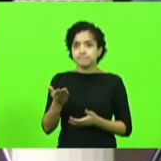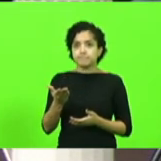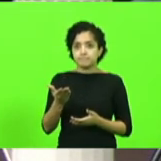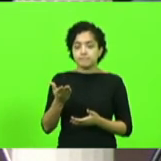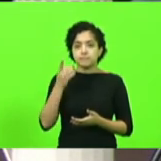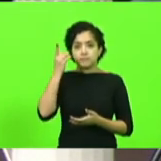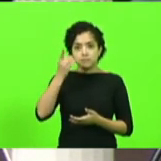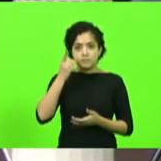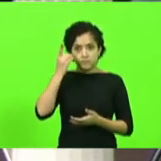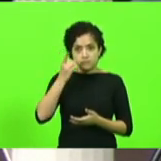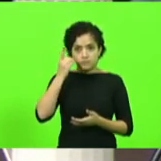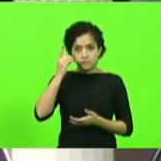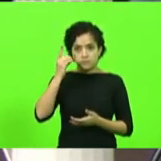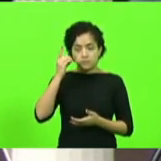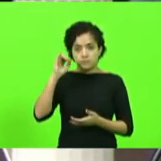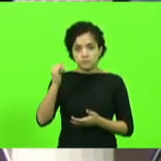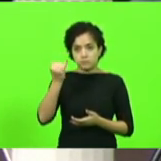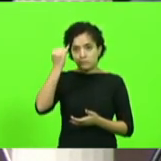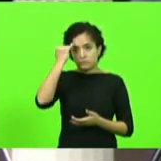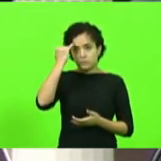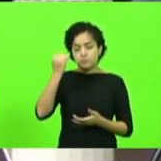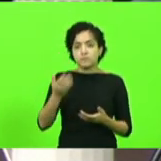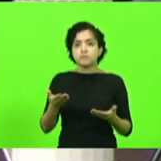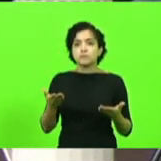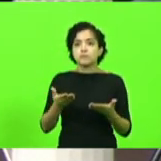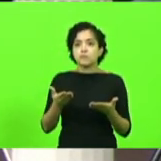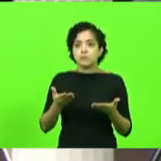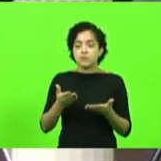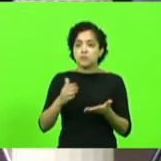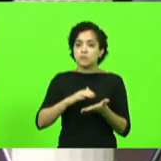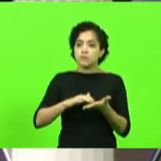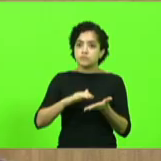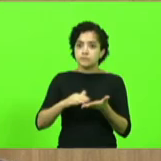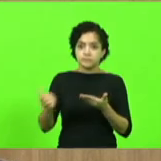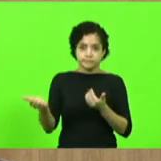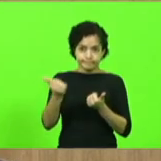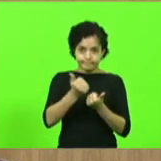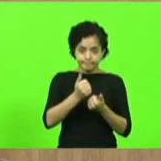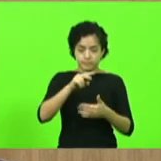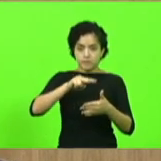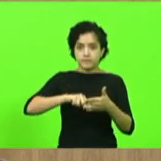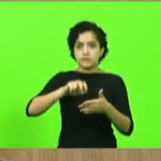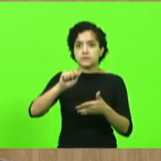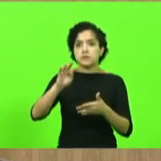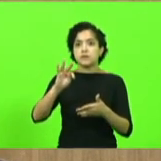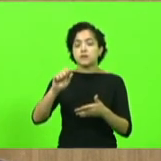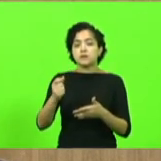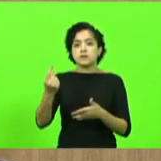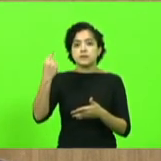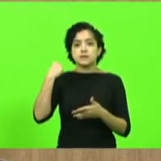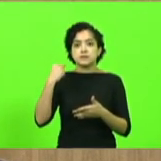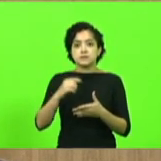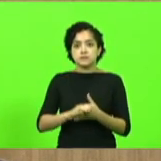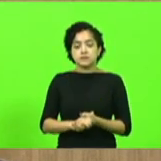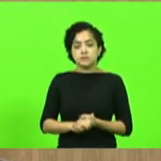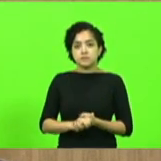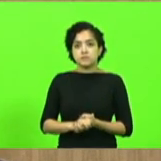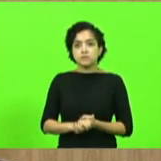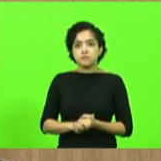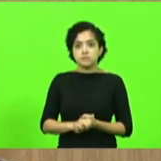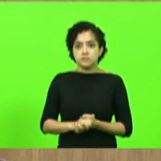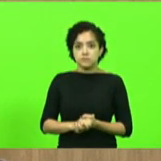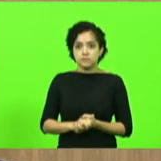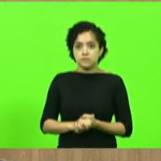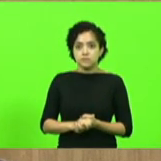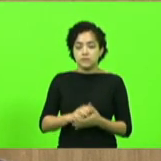deputado Jair Miuto possa, como secretário ad hoc, fazer a leitura das sessões, aliás,